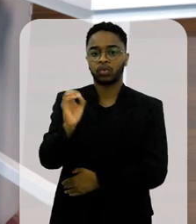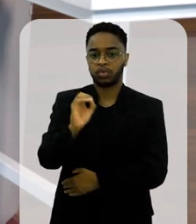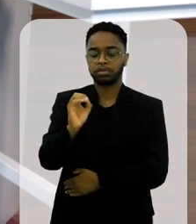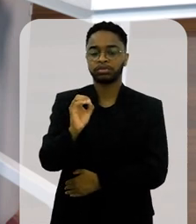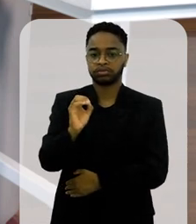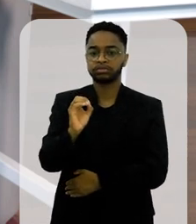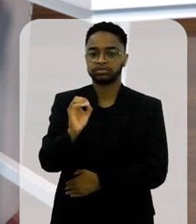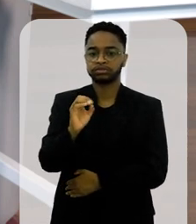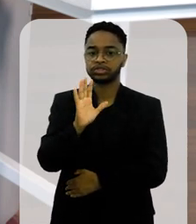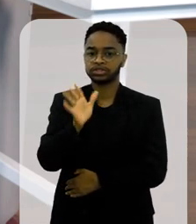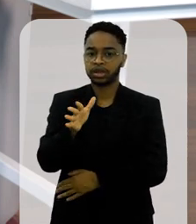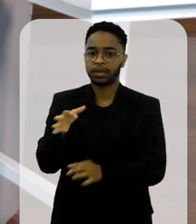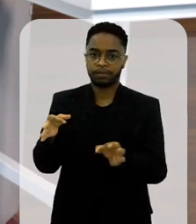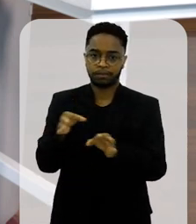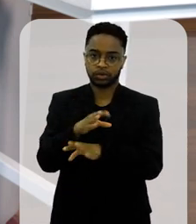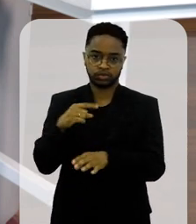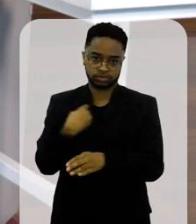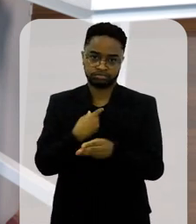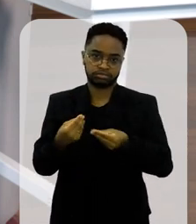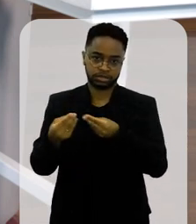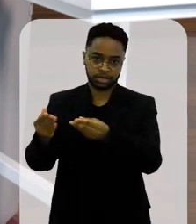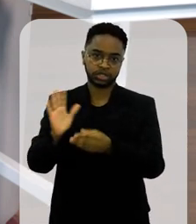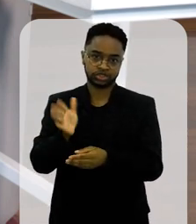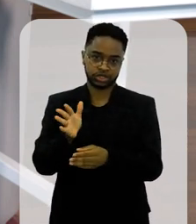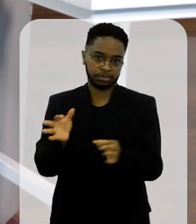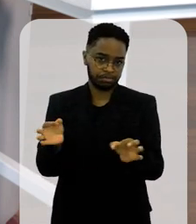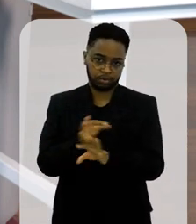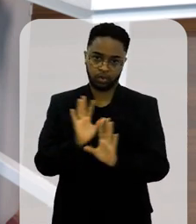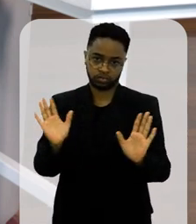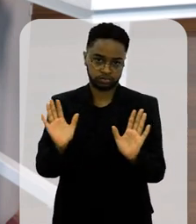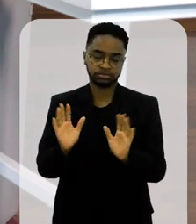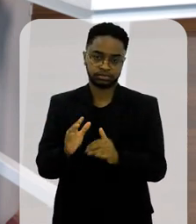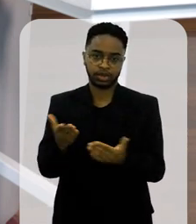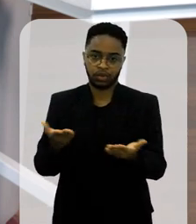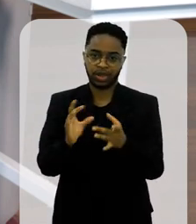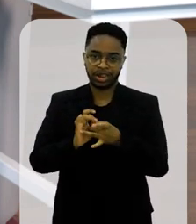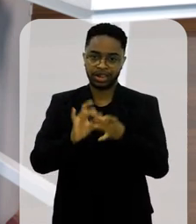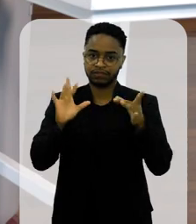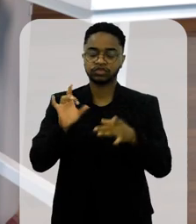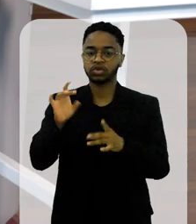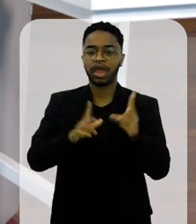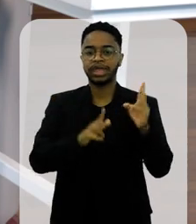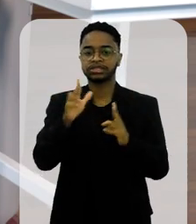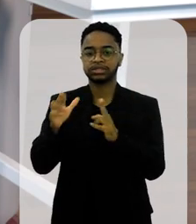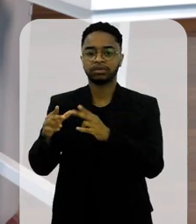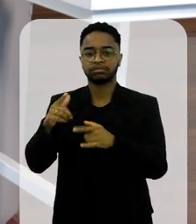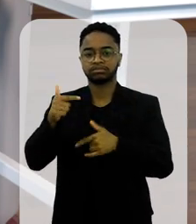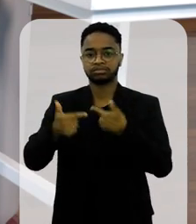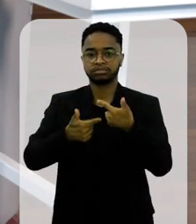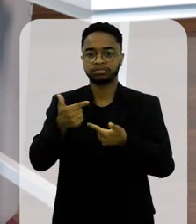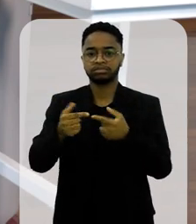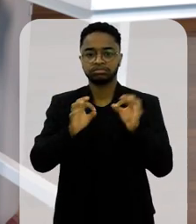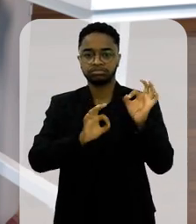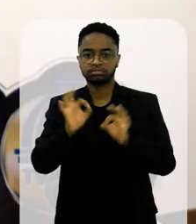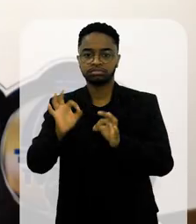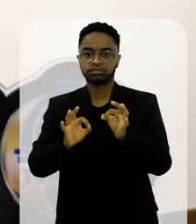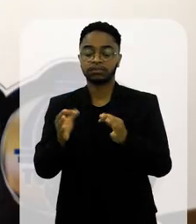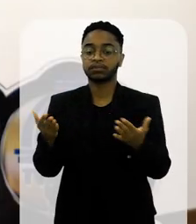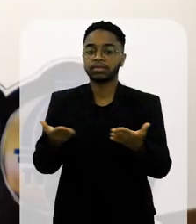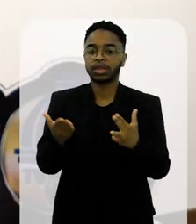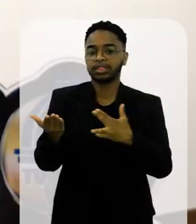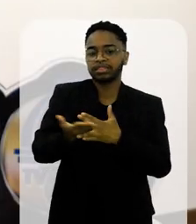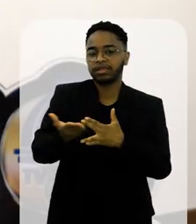em outubro. Vai sair em outubro. Esse livro já está... Já entregamos. Já estamos livres. Agora é a edição que está trabalhando.